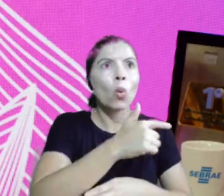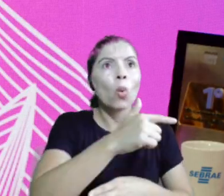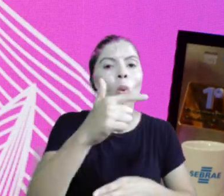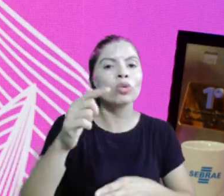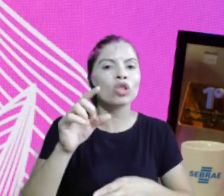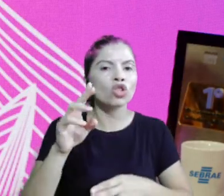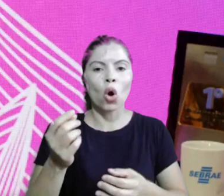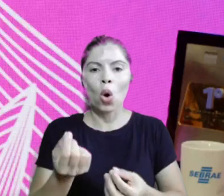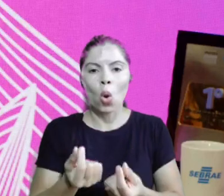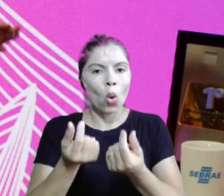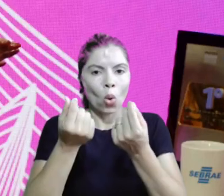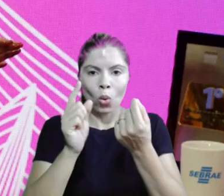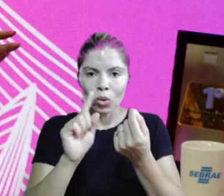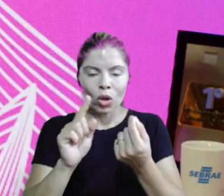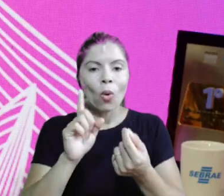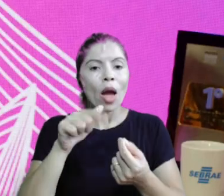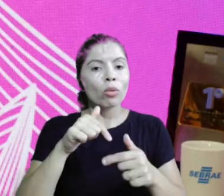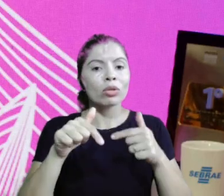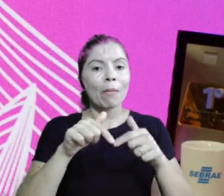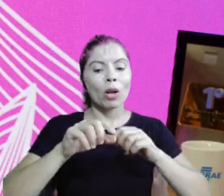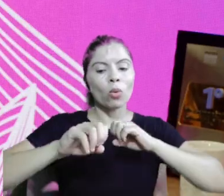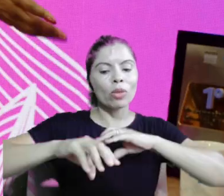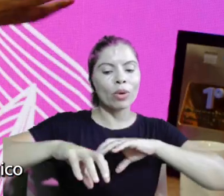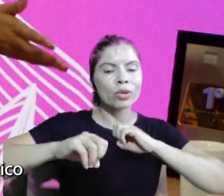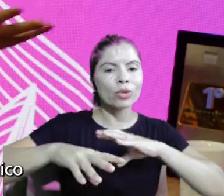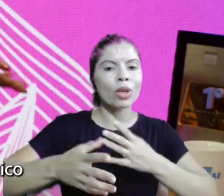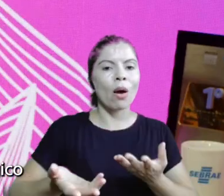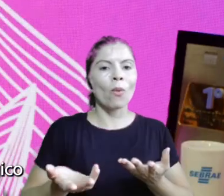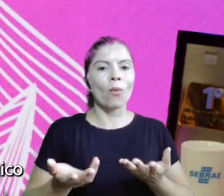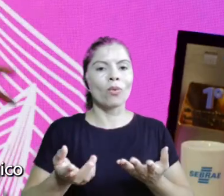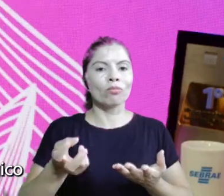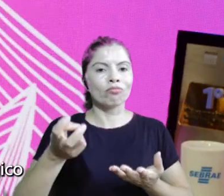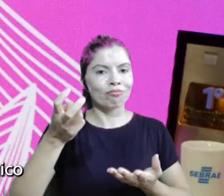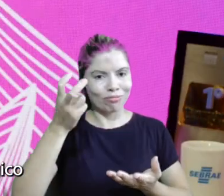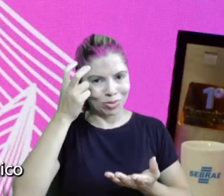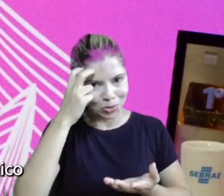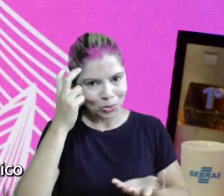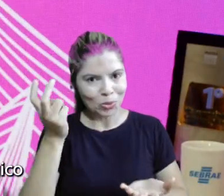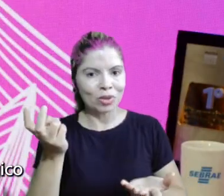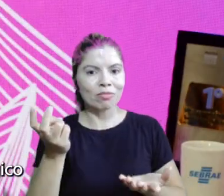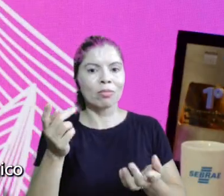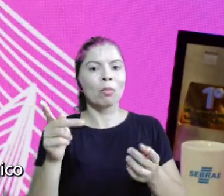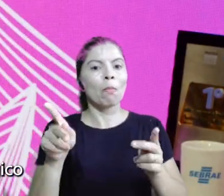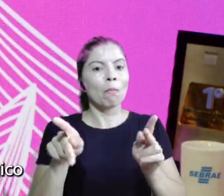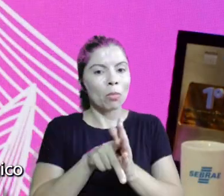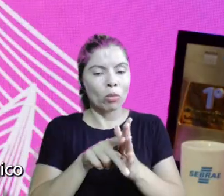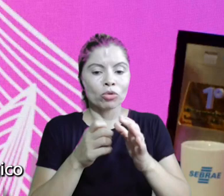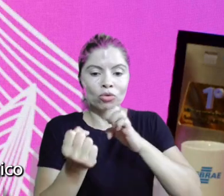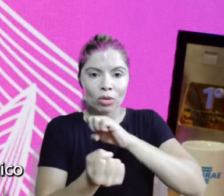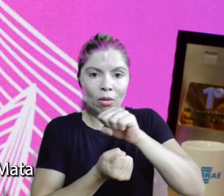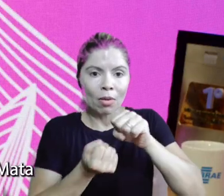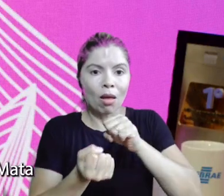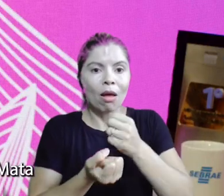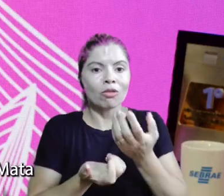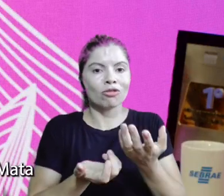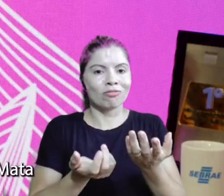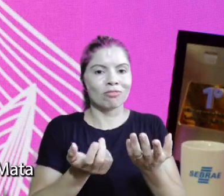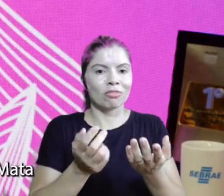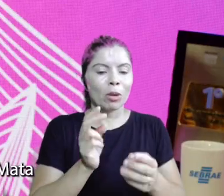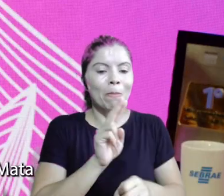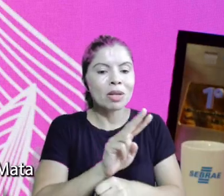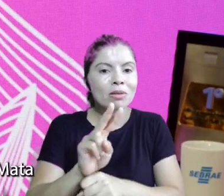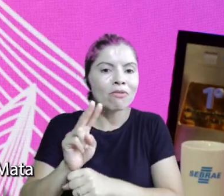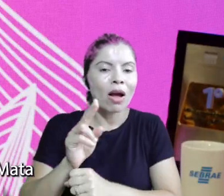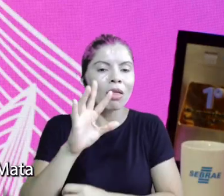e sim, de um trabalho educacional, então, queria que você contasse um pouquinho aí, esse trabalho ecológico que você faz, essa